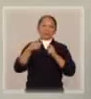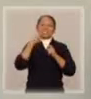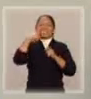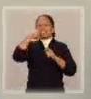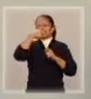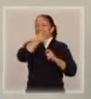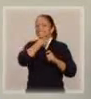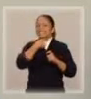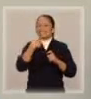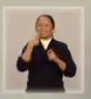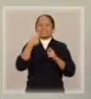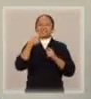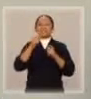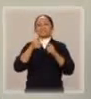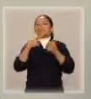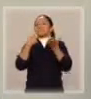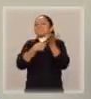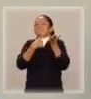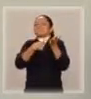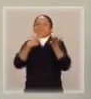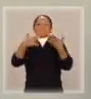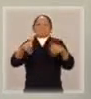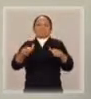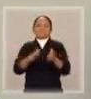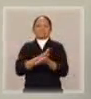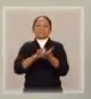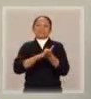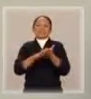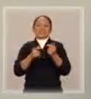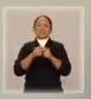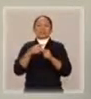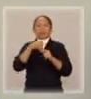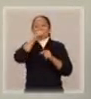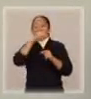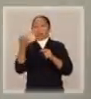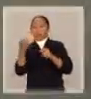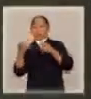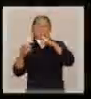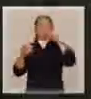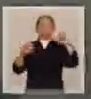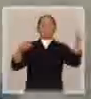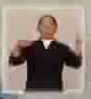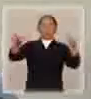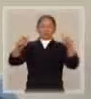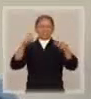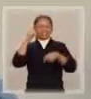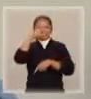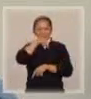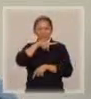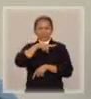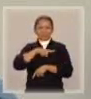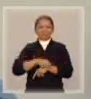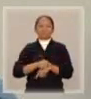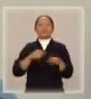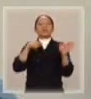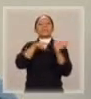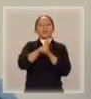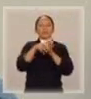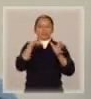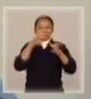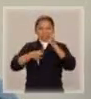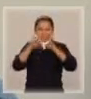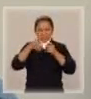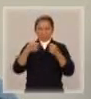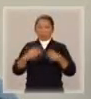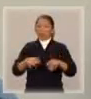um consenso, digamos assim, não há um determinador, não há um bom senso, que seria a palavra exata. Isso tem custado muito alto para você, essas brigas?